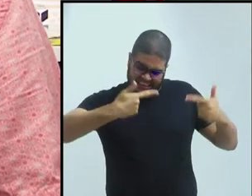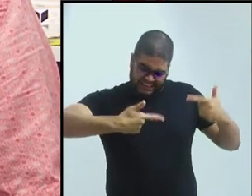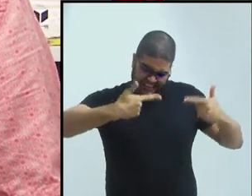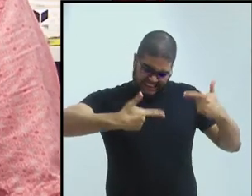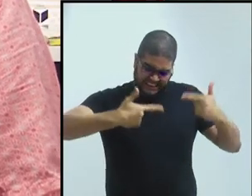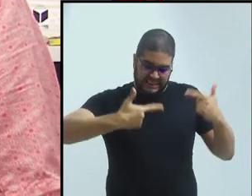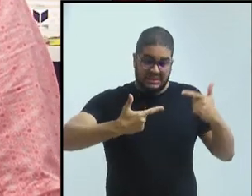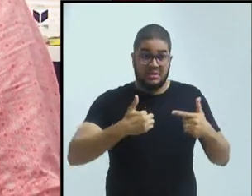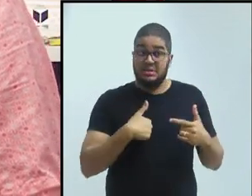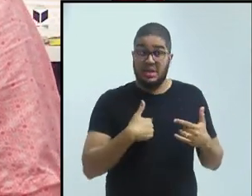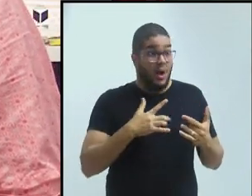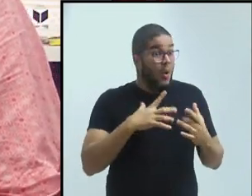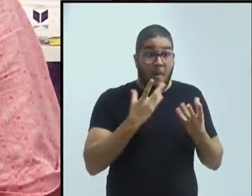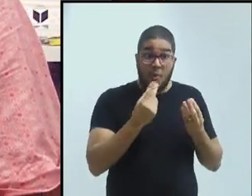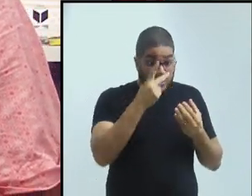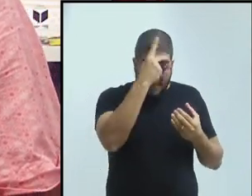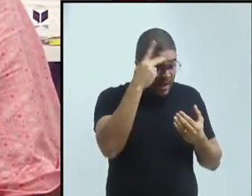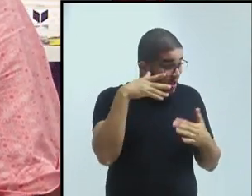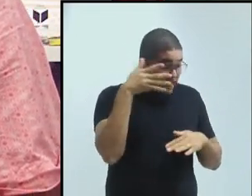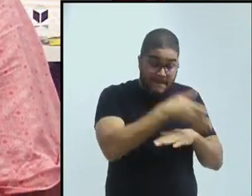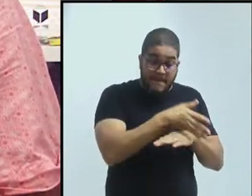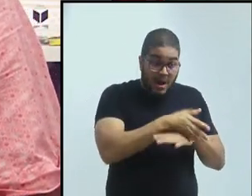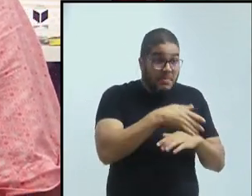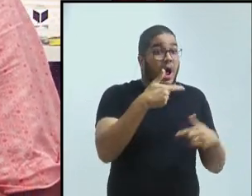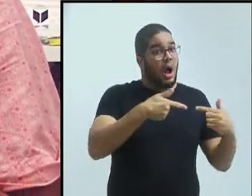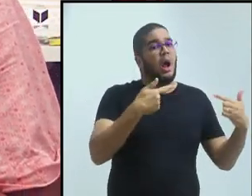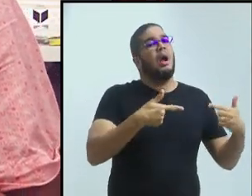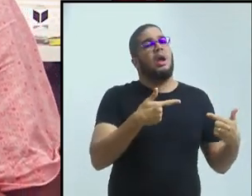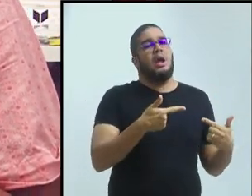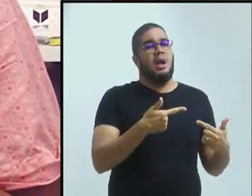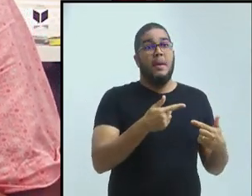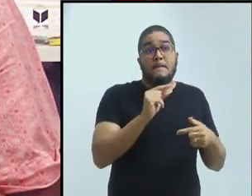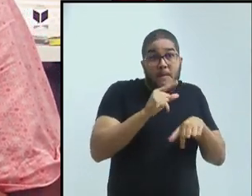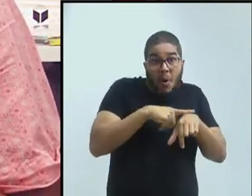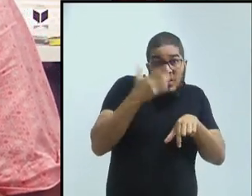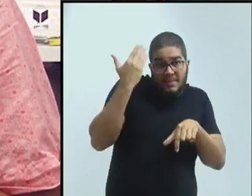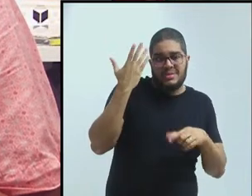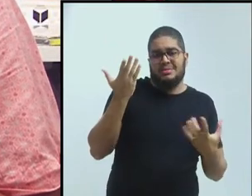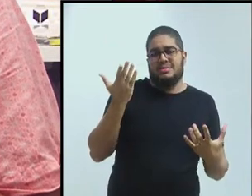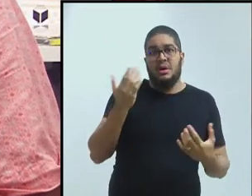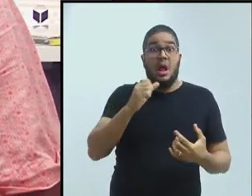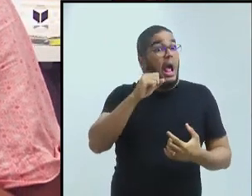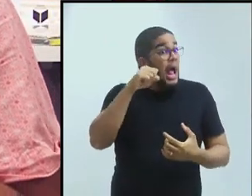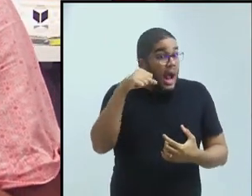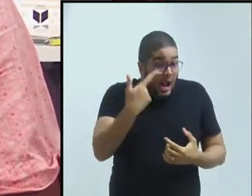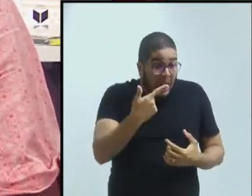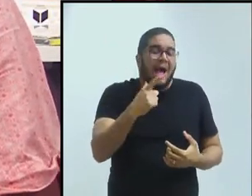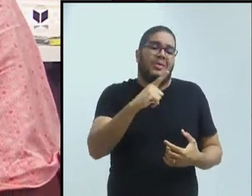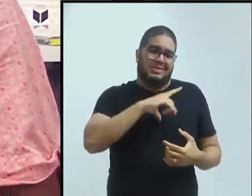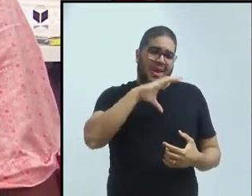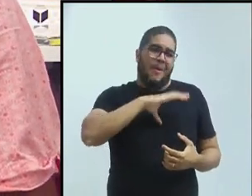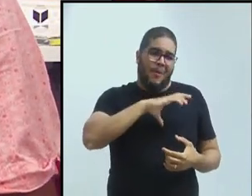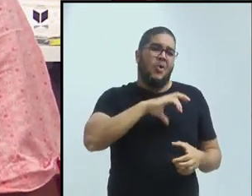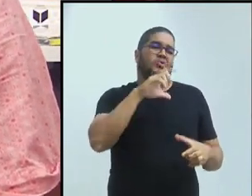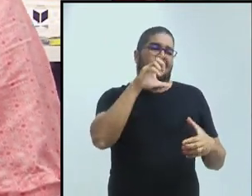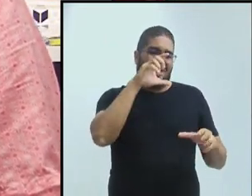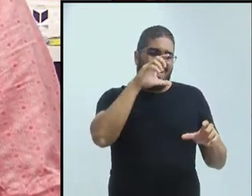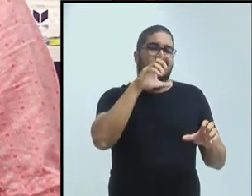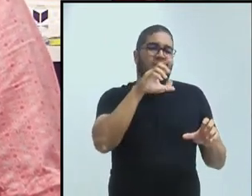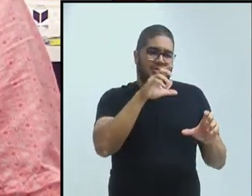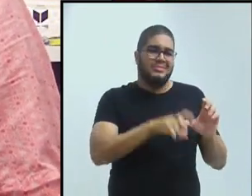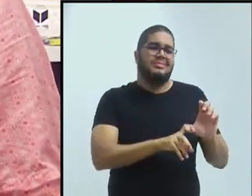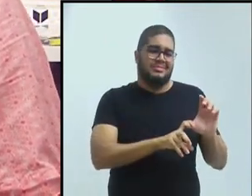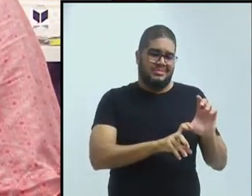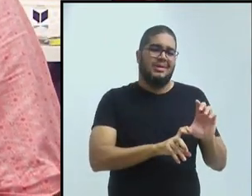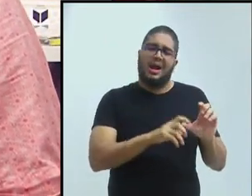Enfim, e aí eu fiquei trabalhando muito com isso porque era evidente que existe um português angolano ou alguns portugueses